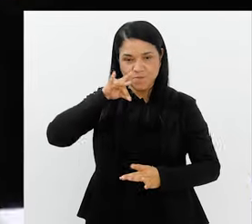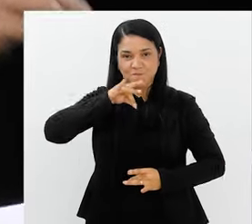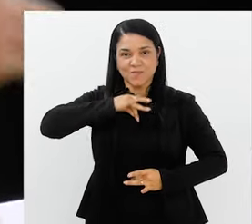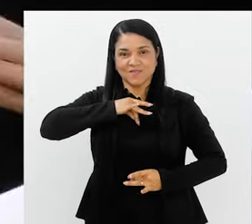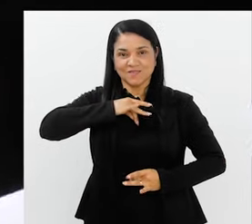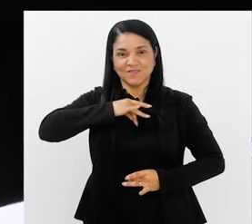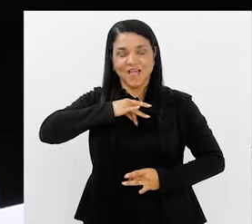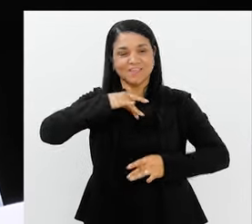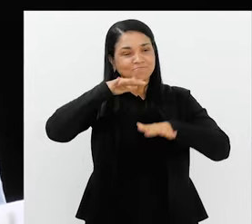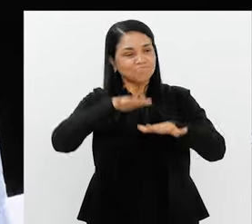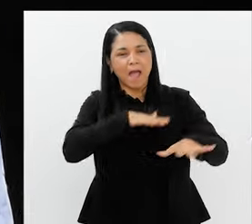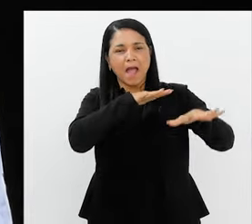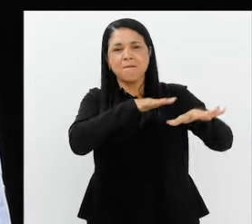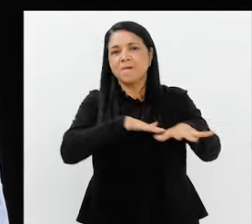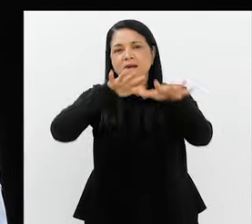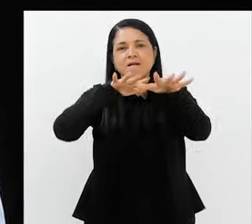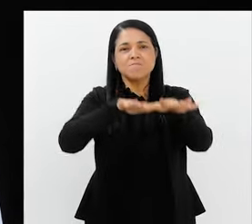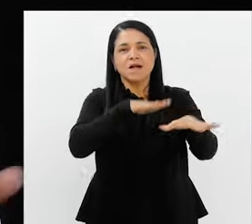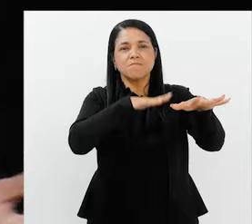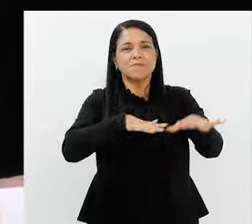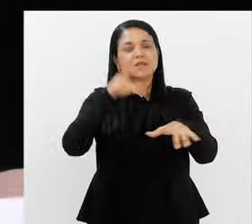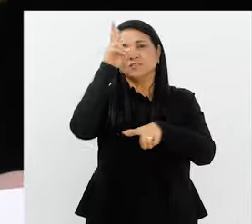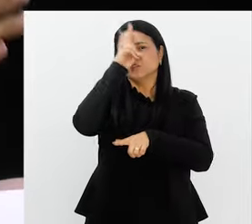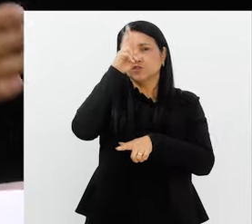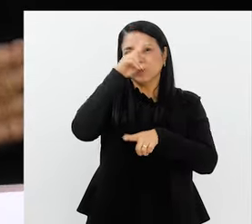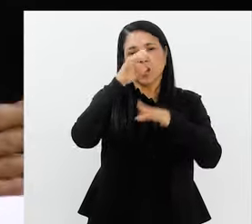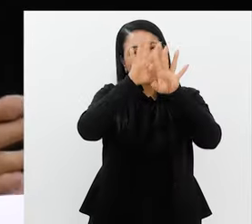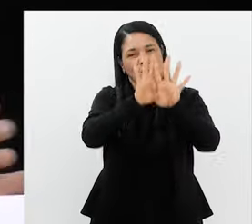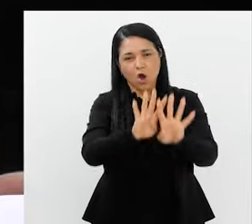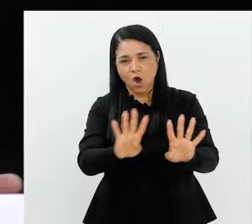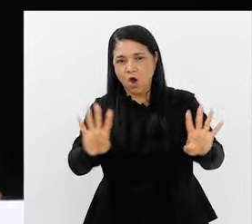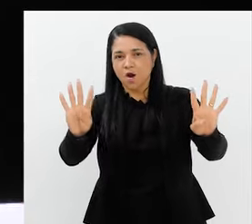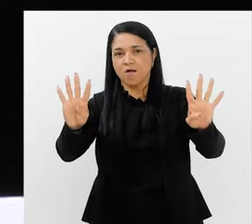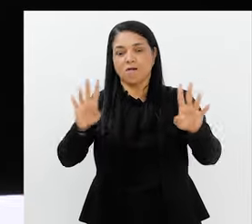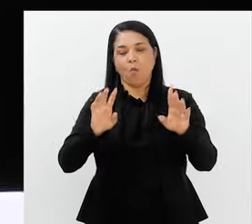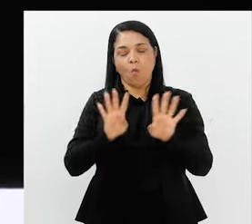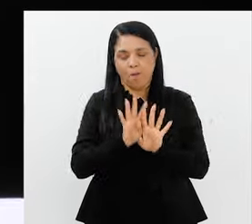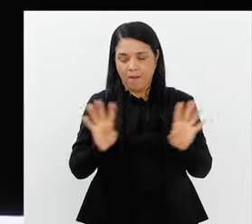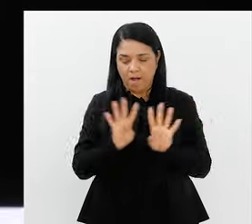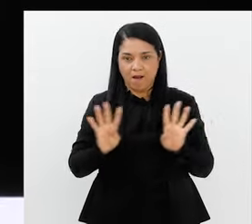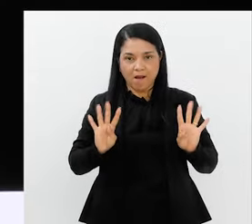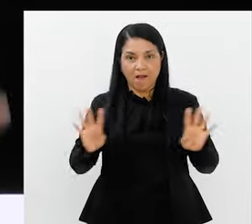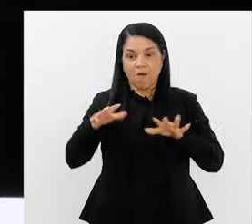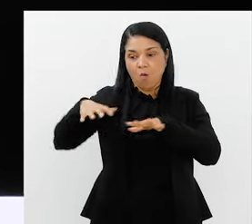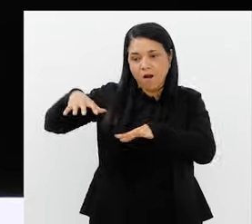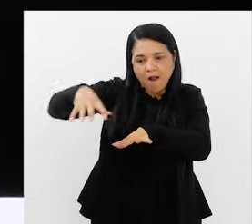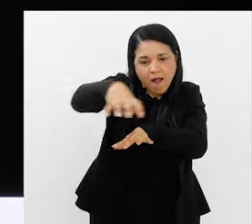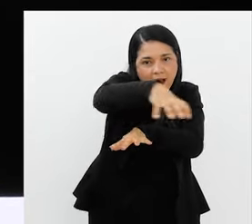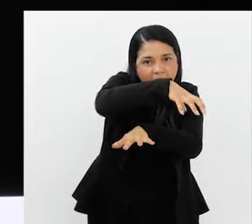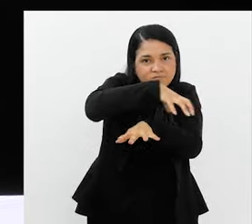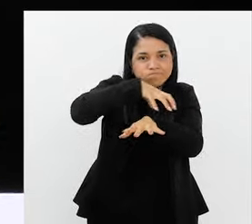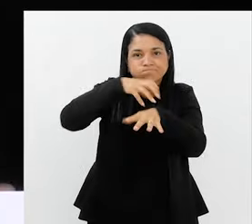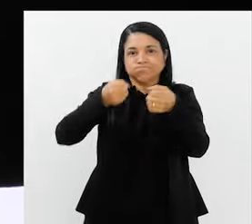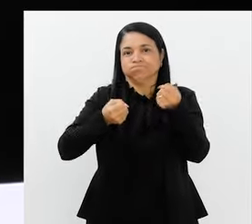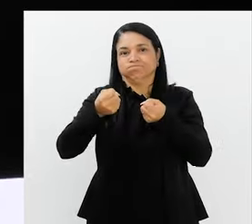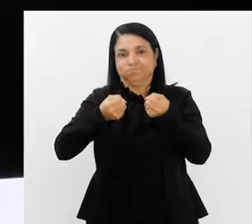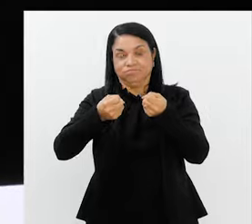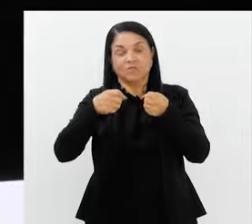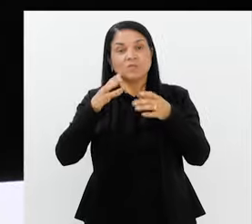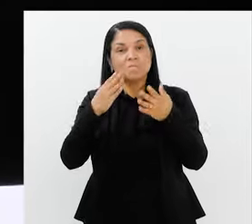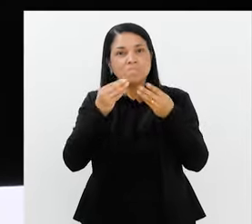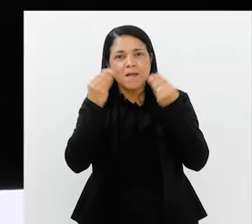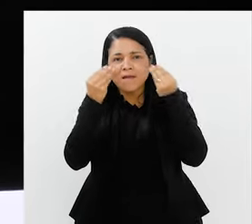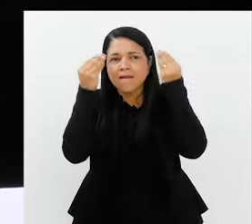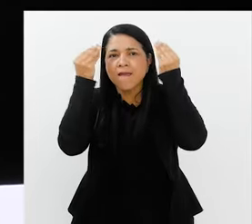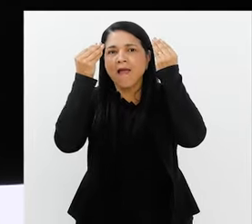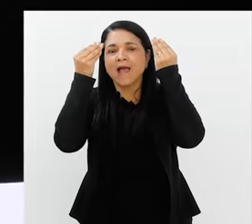que está passando, está desfilando ali na avenida, seja na comissão de frente, seja numa ala, seja num carro. A maquiagem hoje, sem